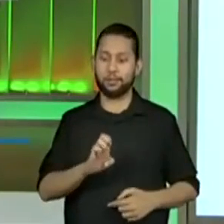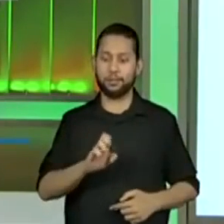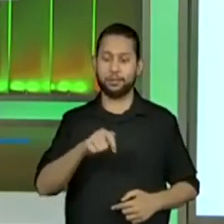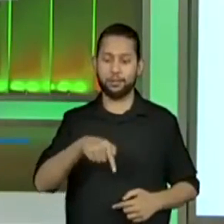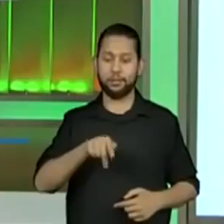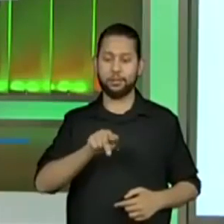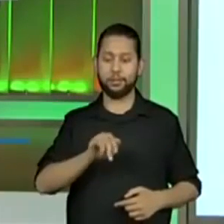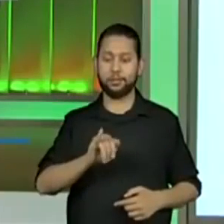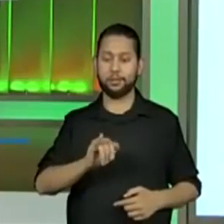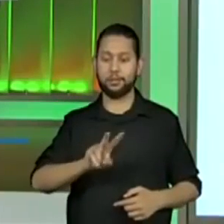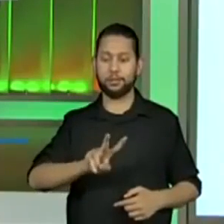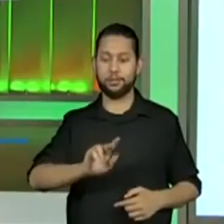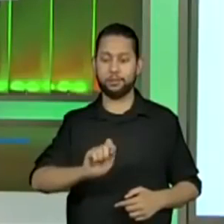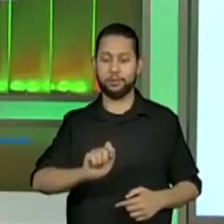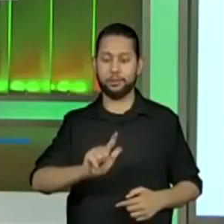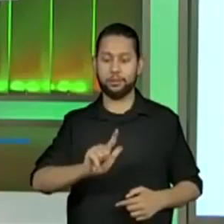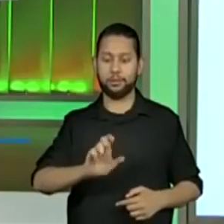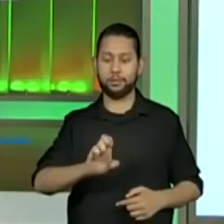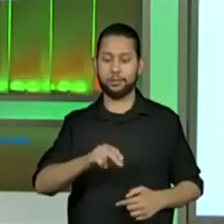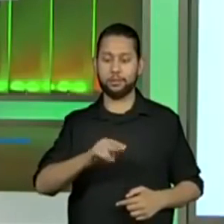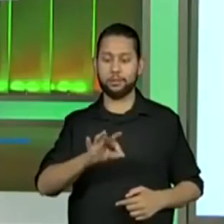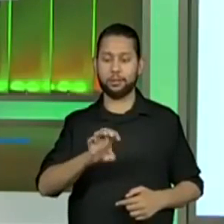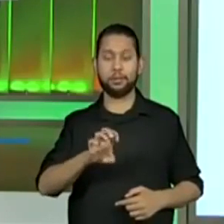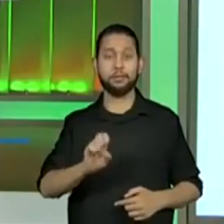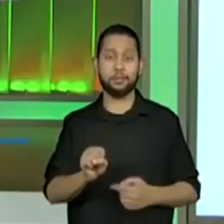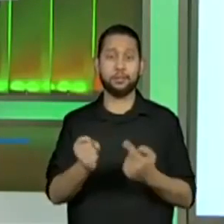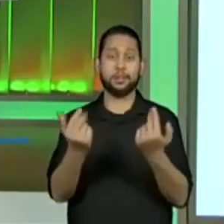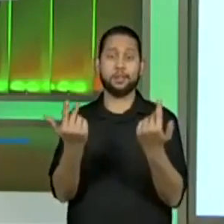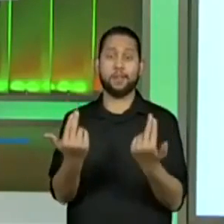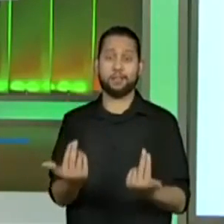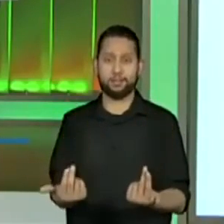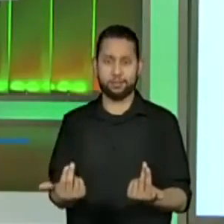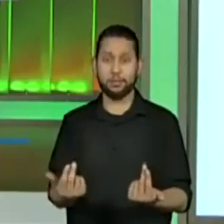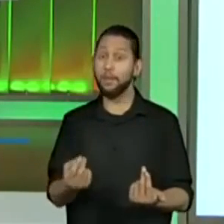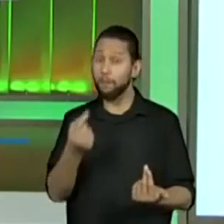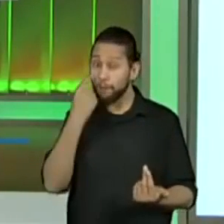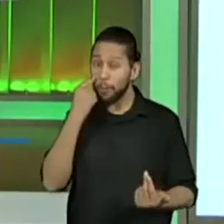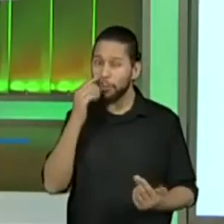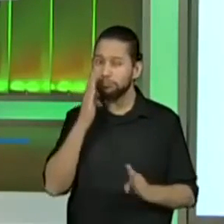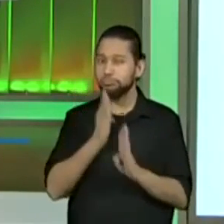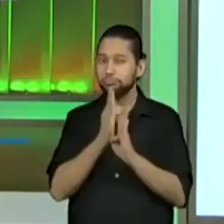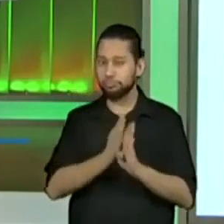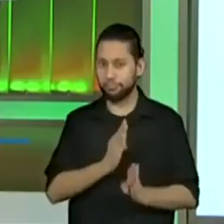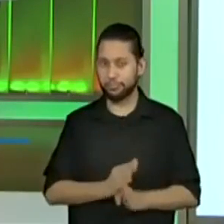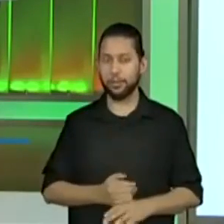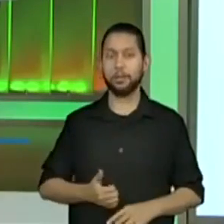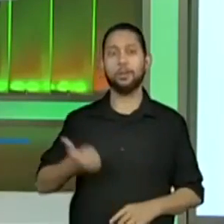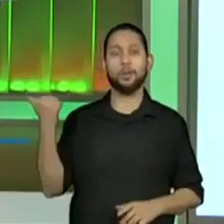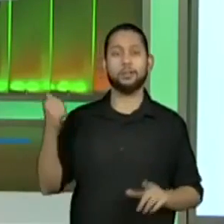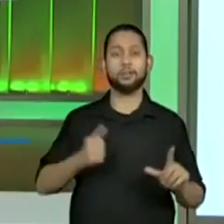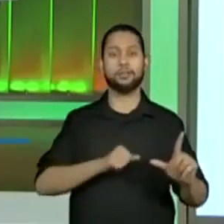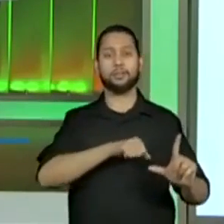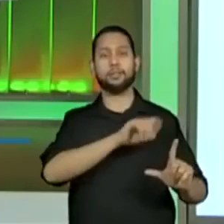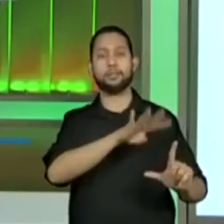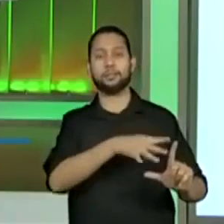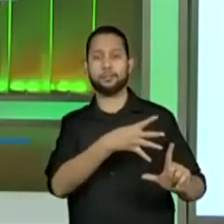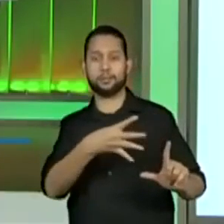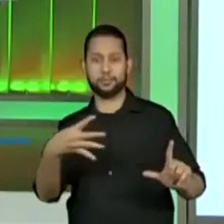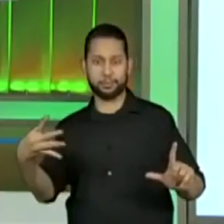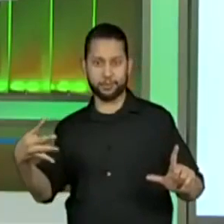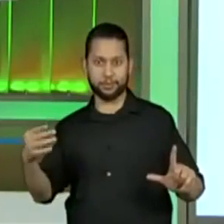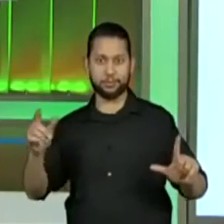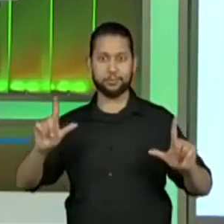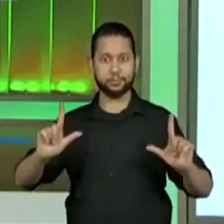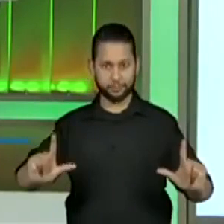aí valores equivalentes e nós vamos fazer, nós vamos conferir esses valores. Vocês têm uma tabela na